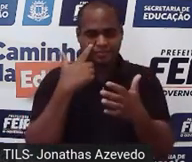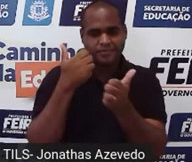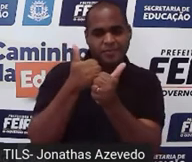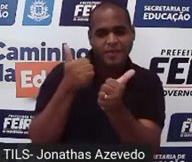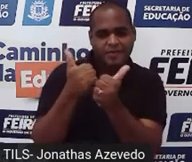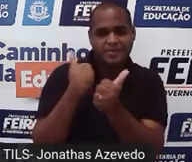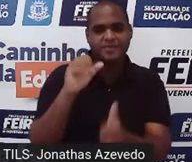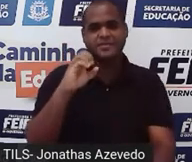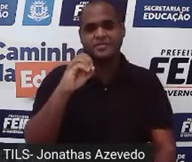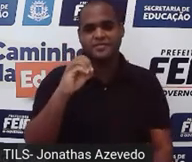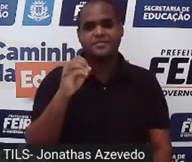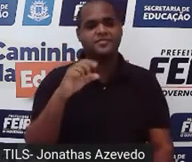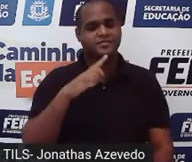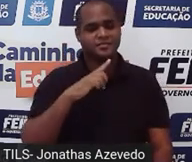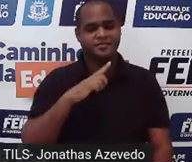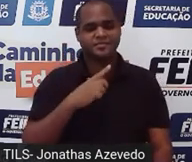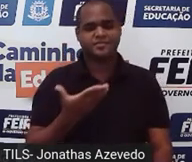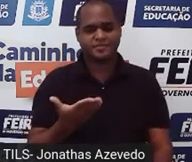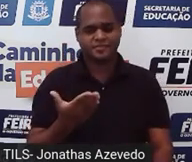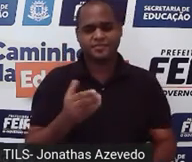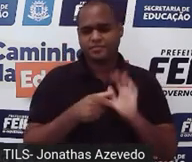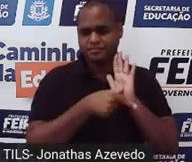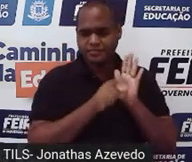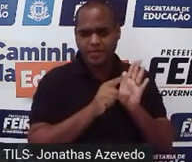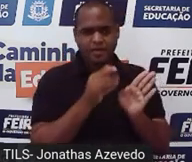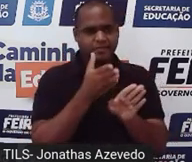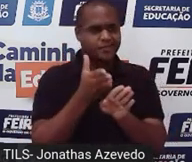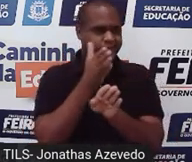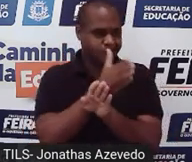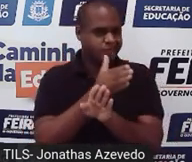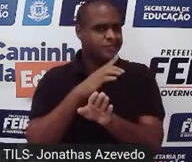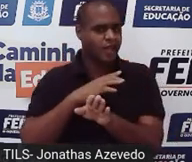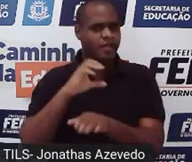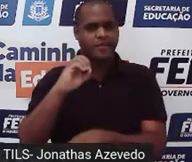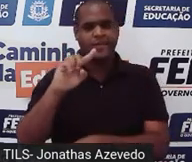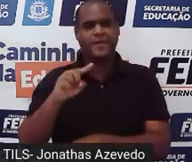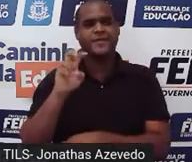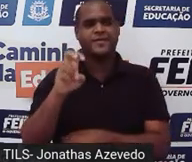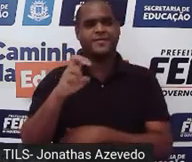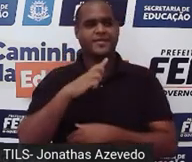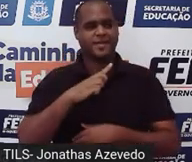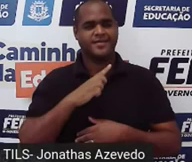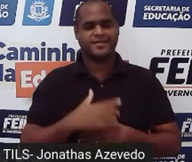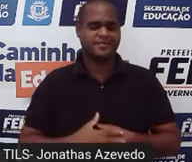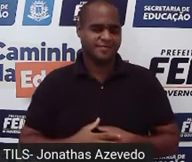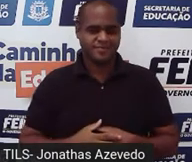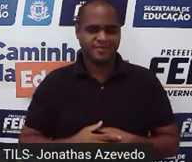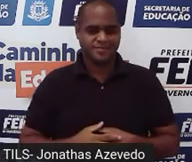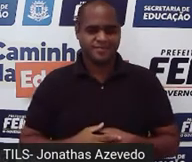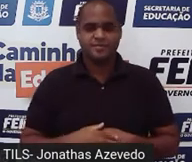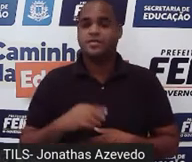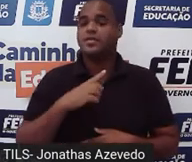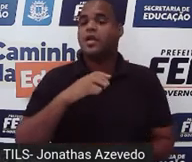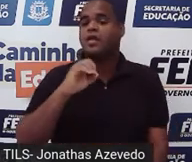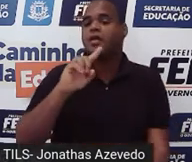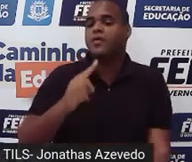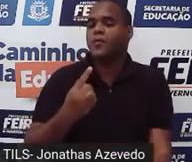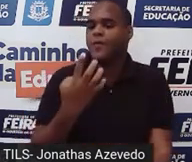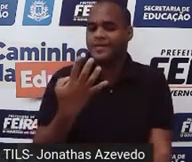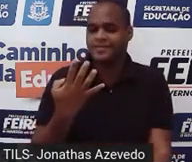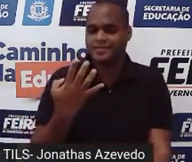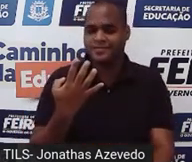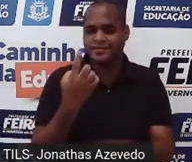do 0, tá bom? E tá antes da fração meio, ok? A fração 1 quarto,